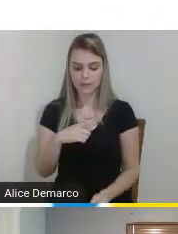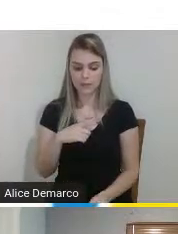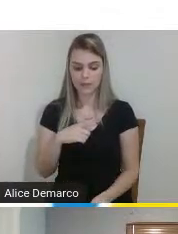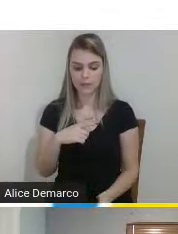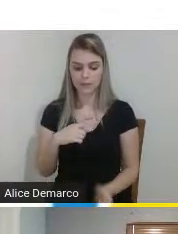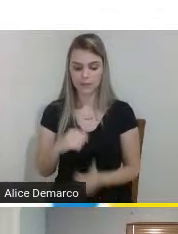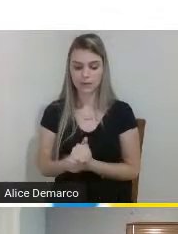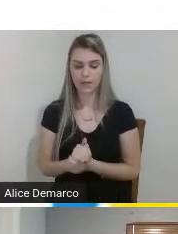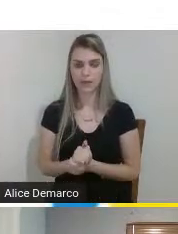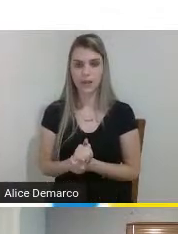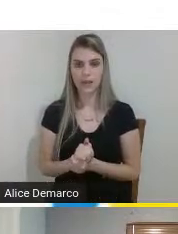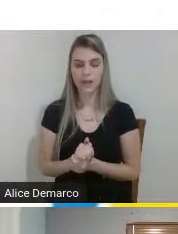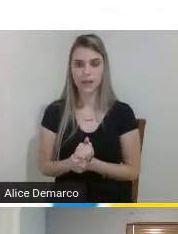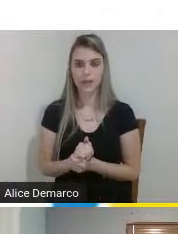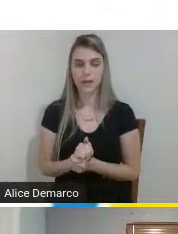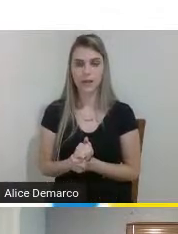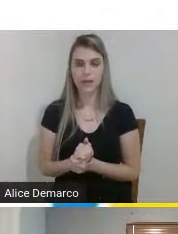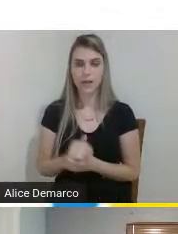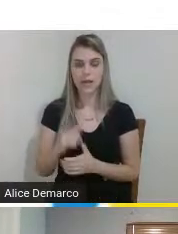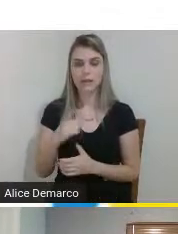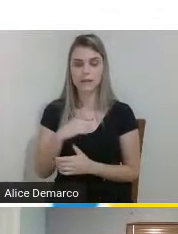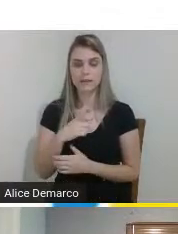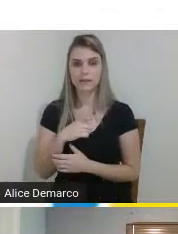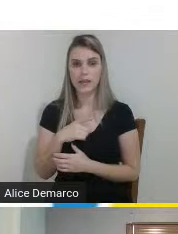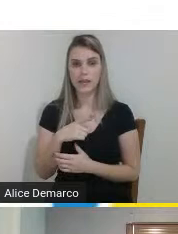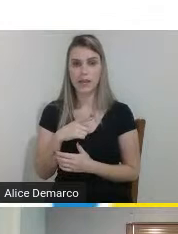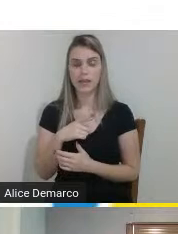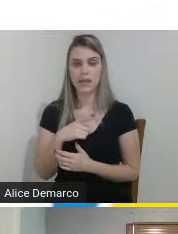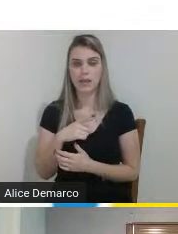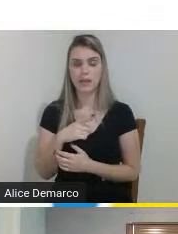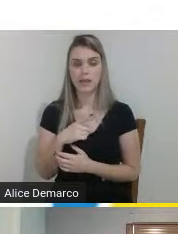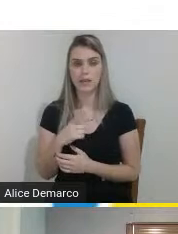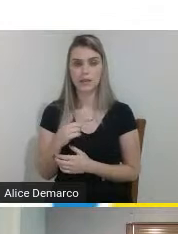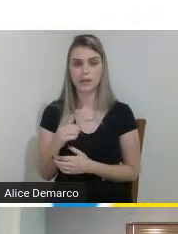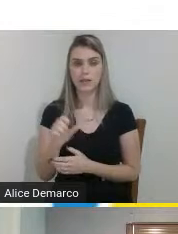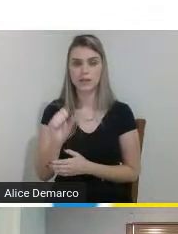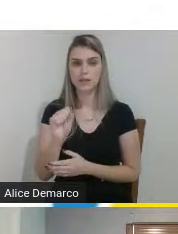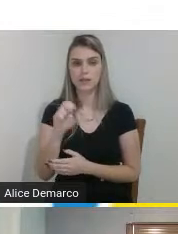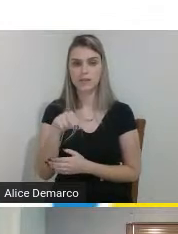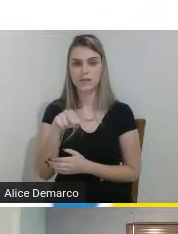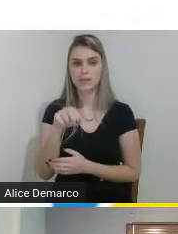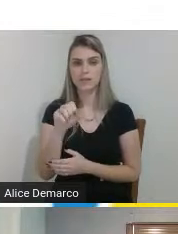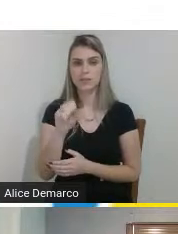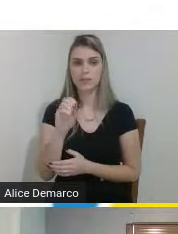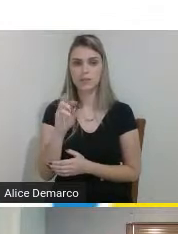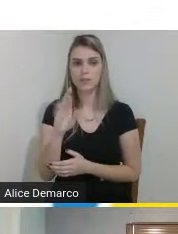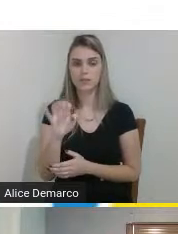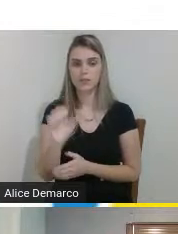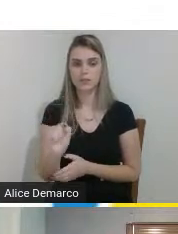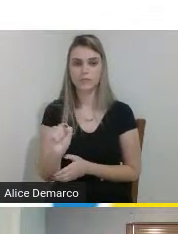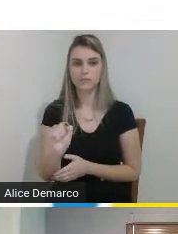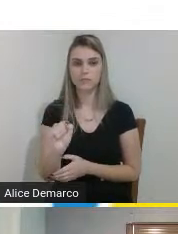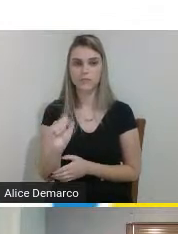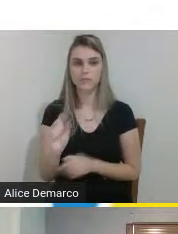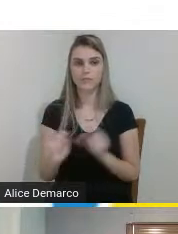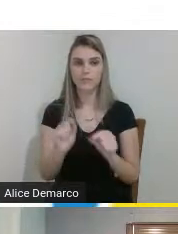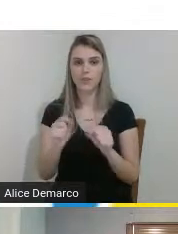de sensores de tensão tanto contínua quanto alternada os sinais enviados pelo cérebro